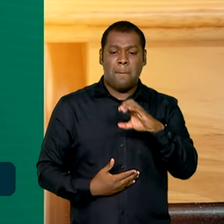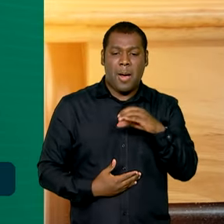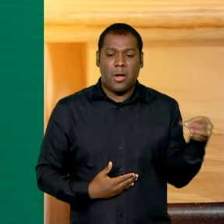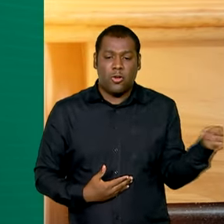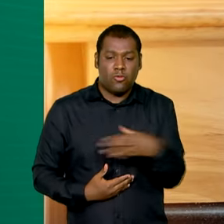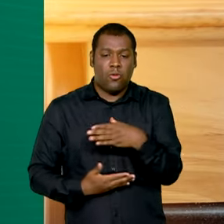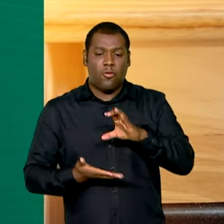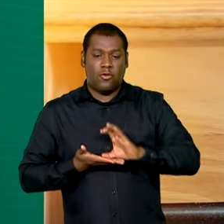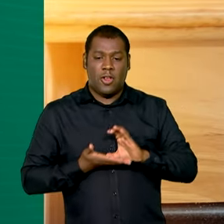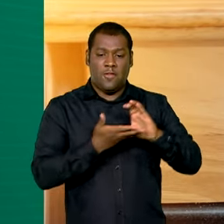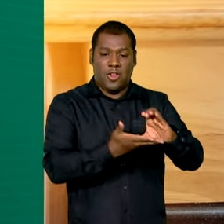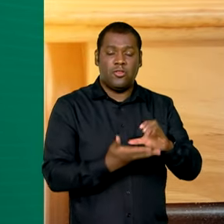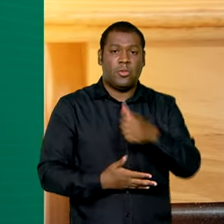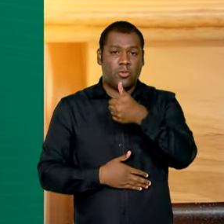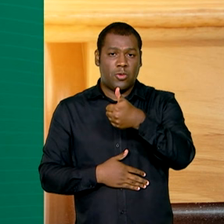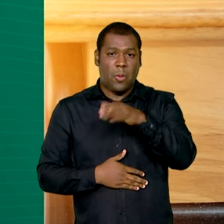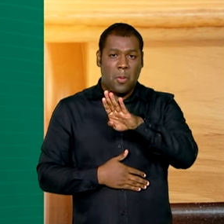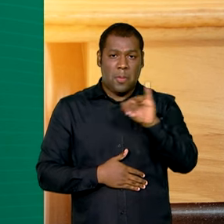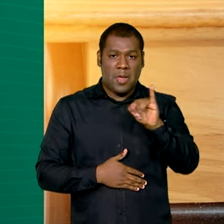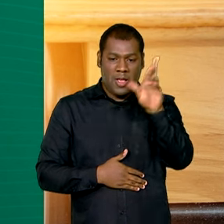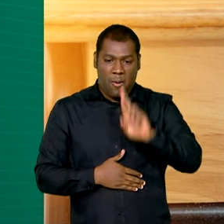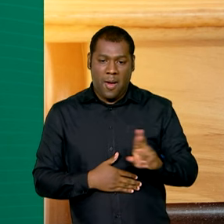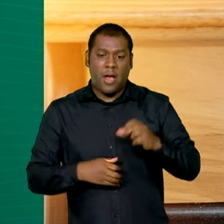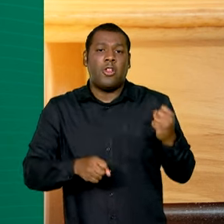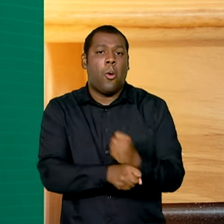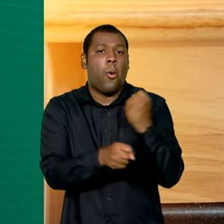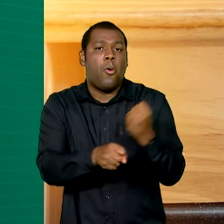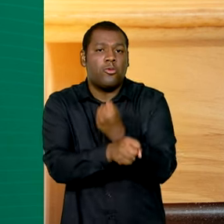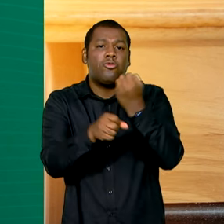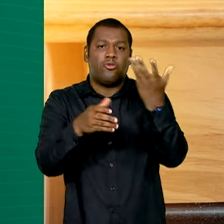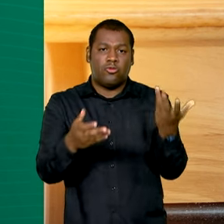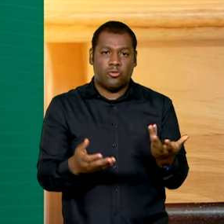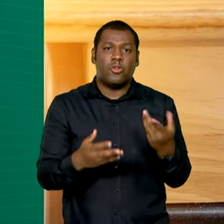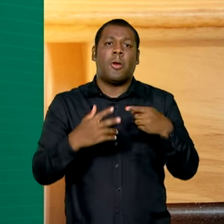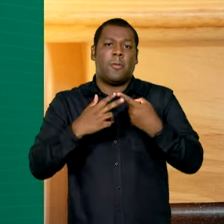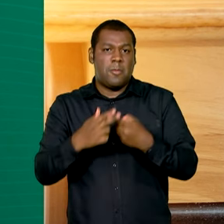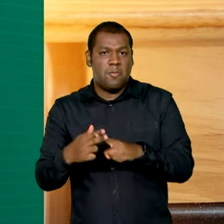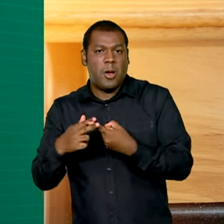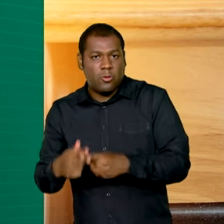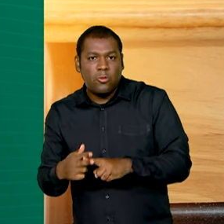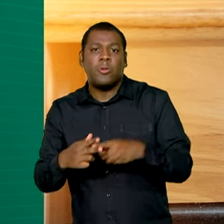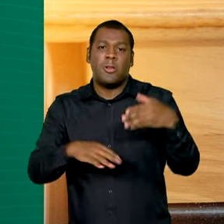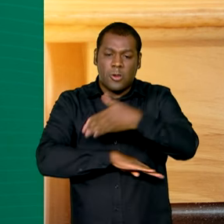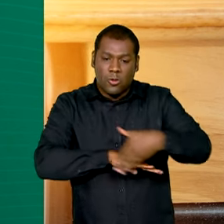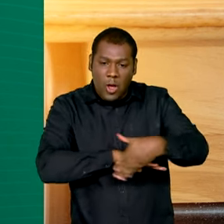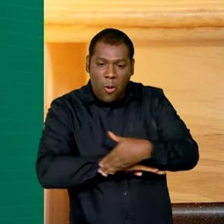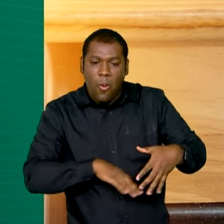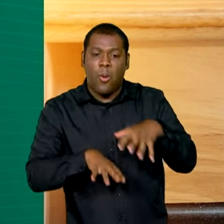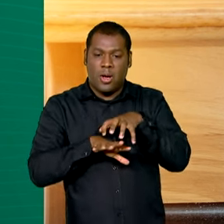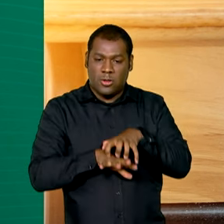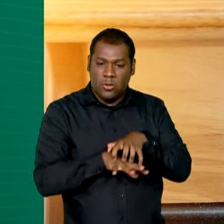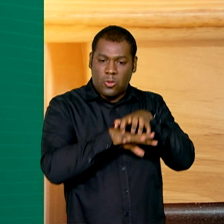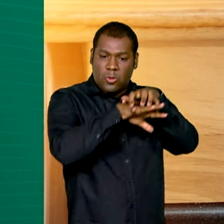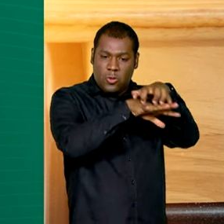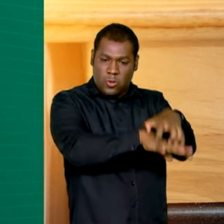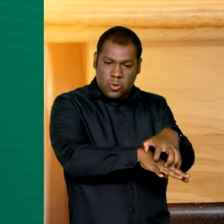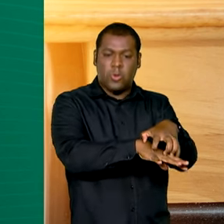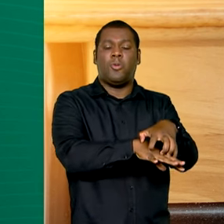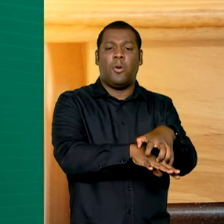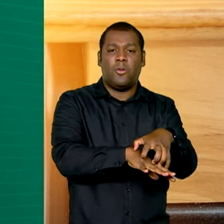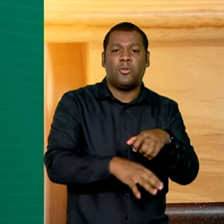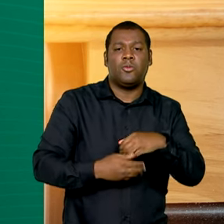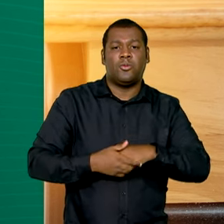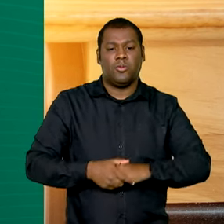investir um bilhão e meio de reais em obras de mobilidade urbana, esgotamento sanitário, gestão de resíduos sólidos